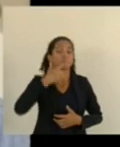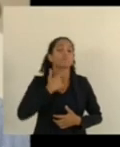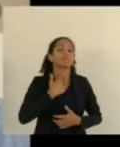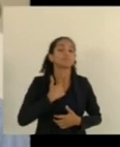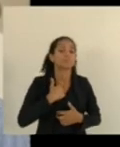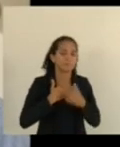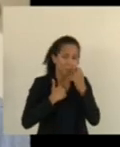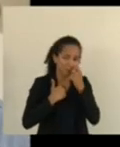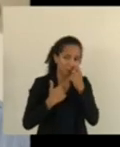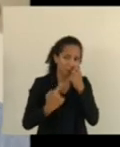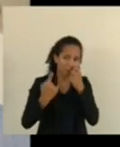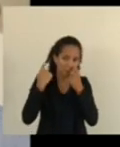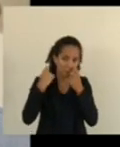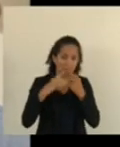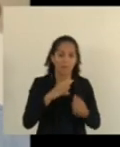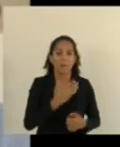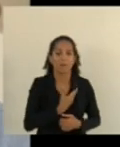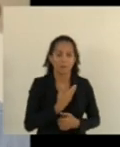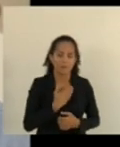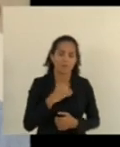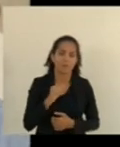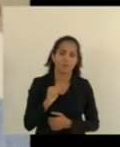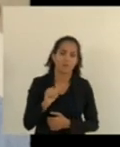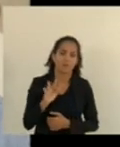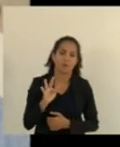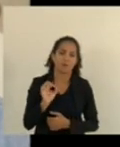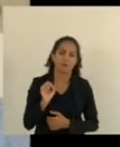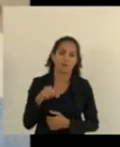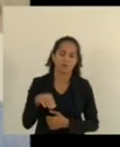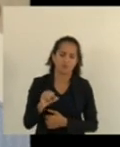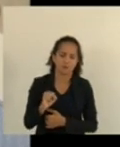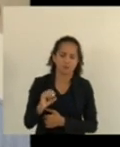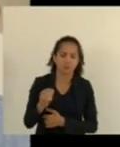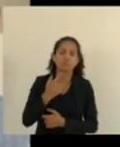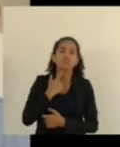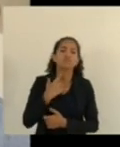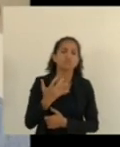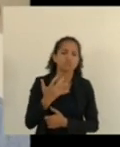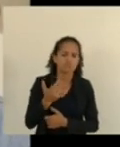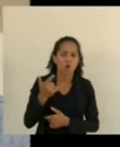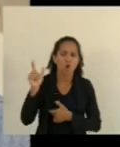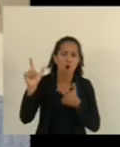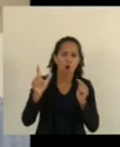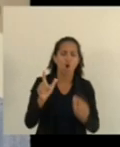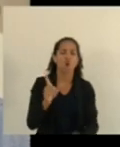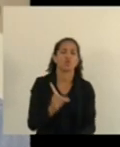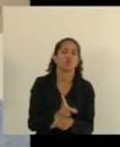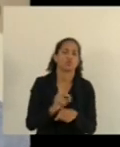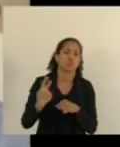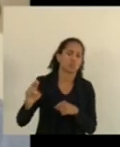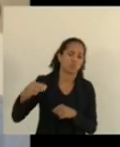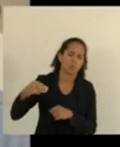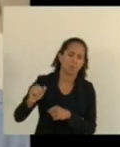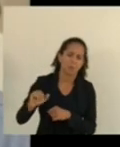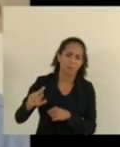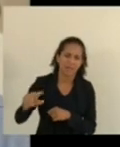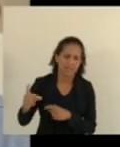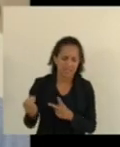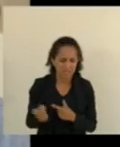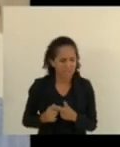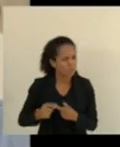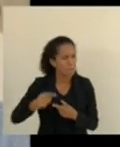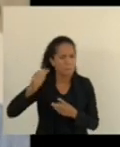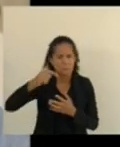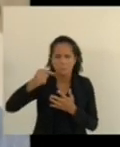deixado pelo querido amigo Afonso de todos aqueles que passaram doutor Marim e tantos outros a Marim